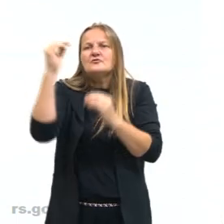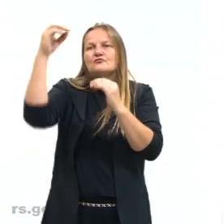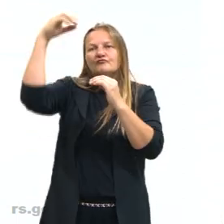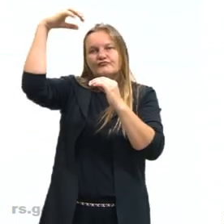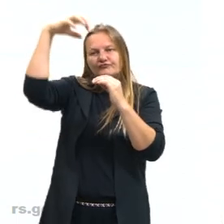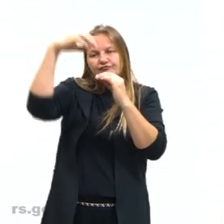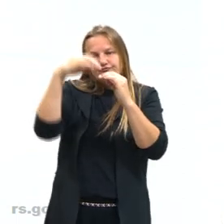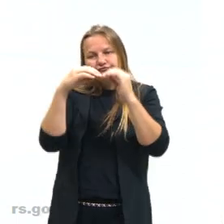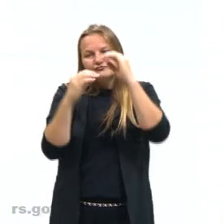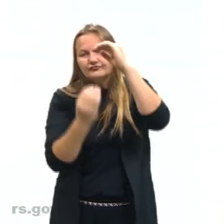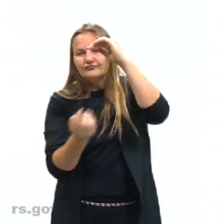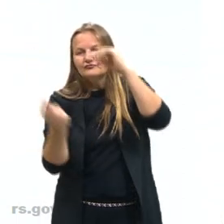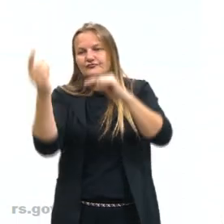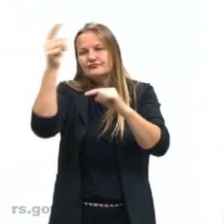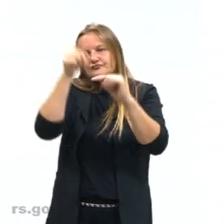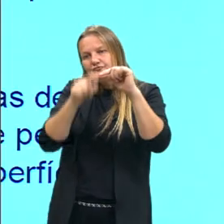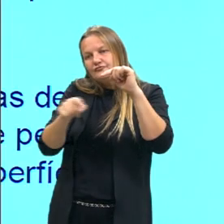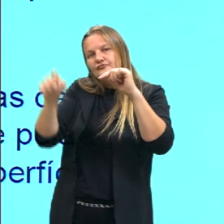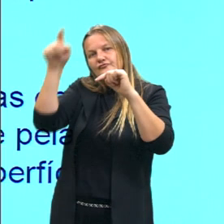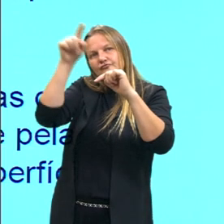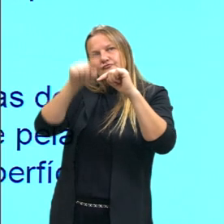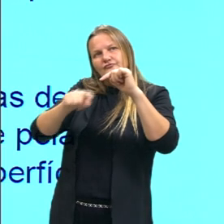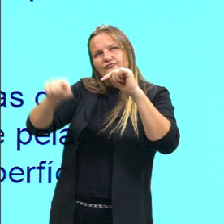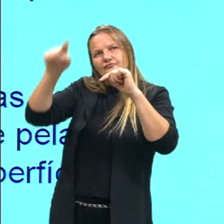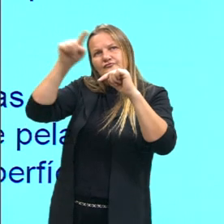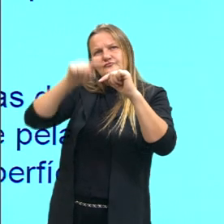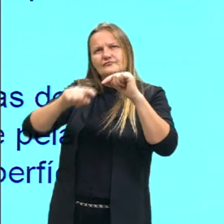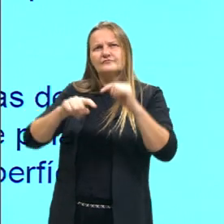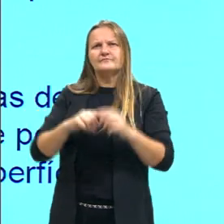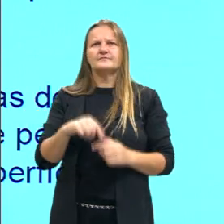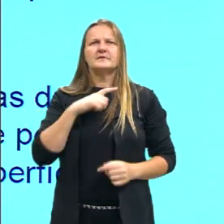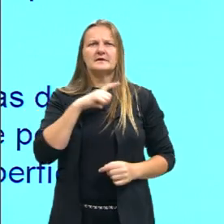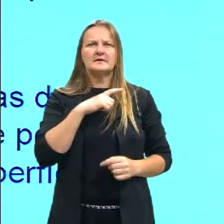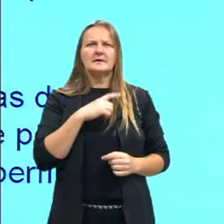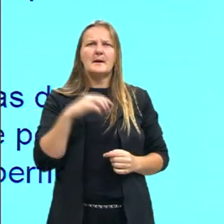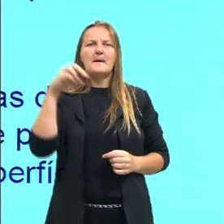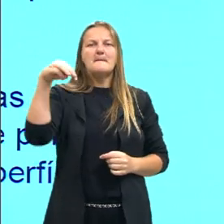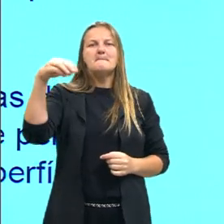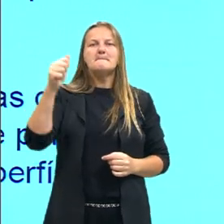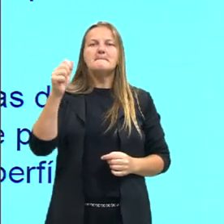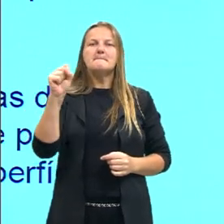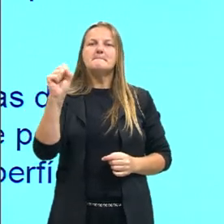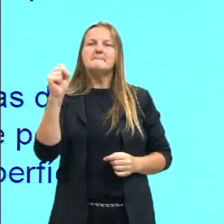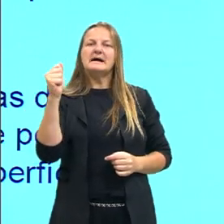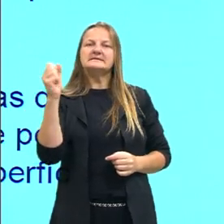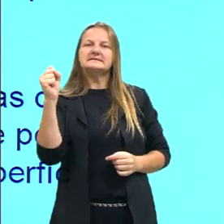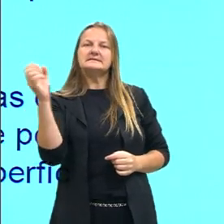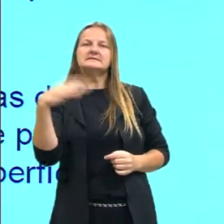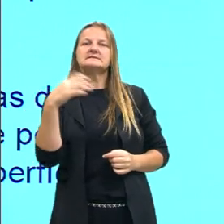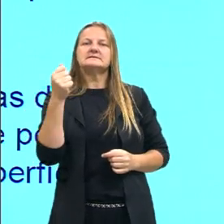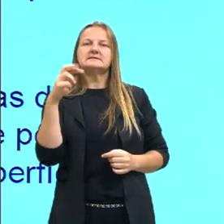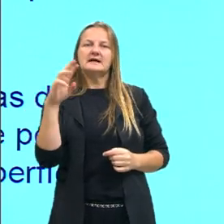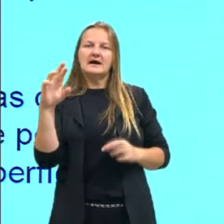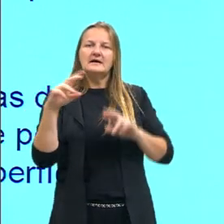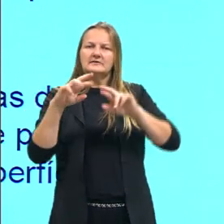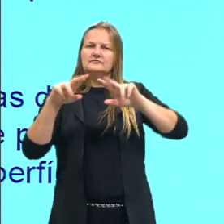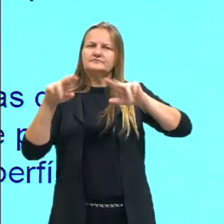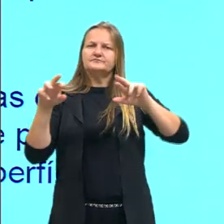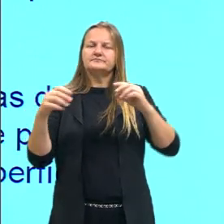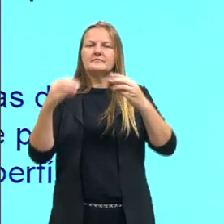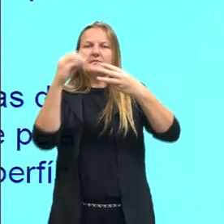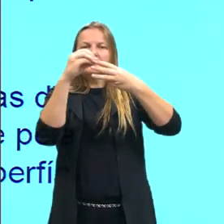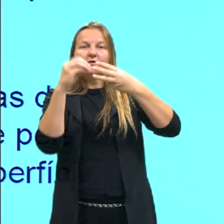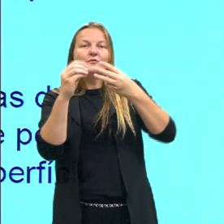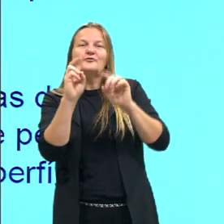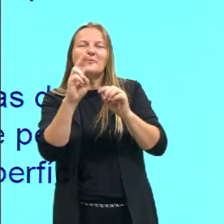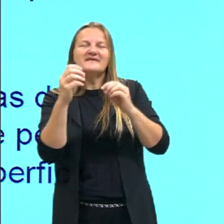frio das zonas polares, tá, gurizada? Então a gente vai ter essa condição. E aí nós vamos ter células, né, a gente vai ter